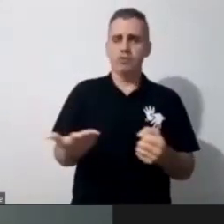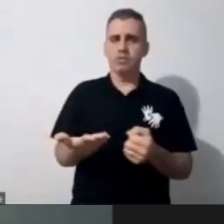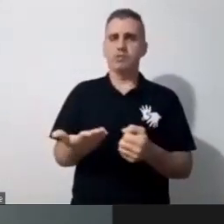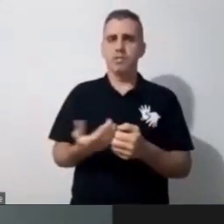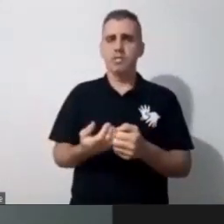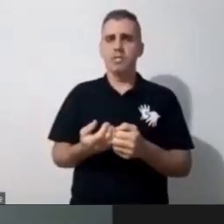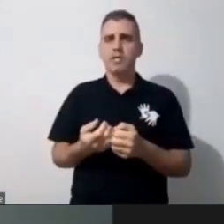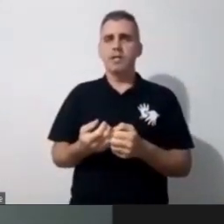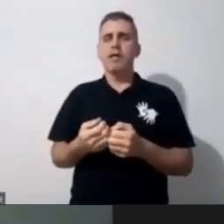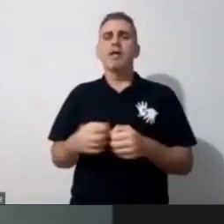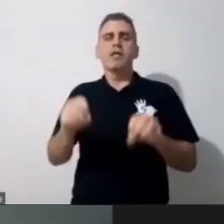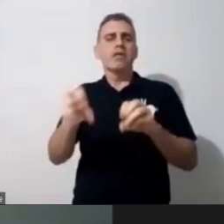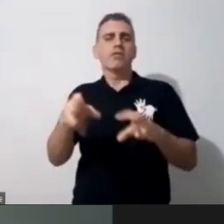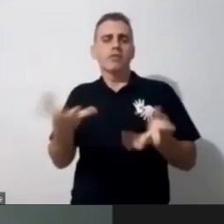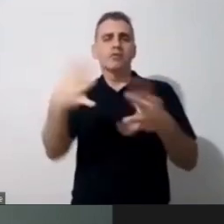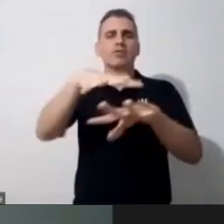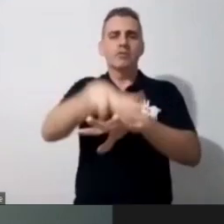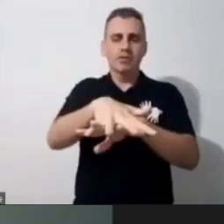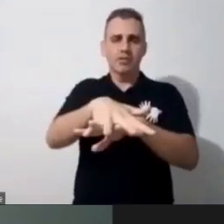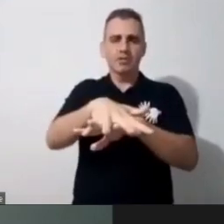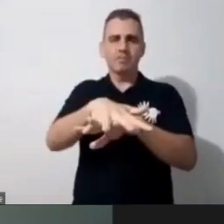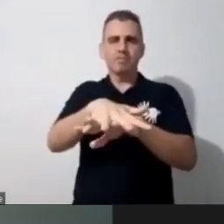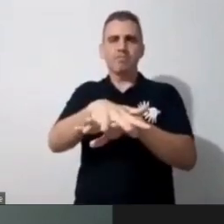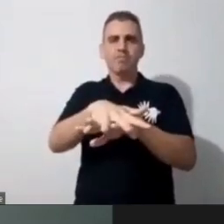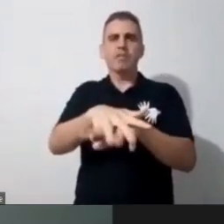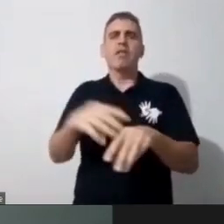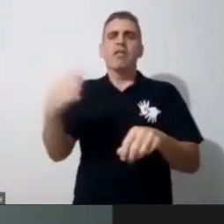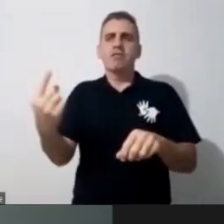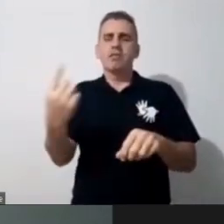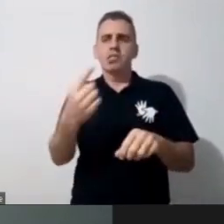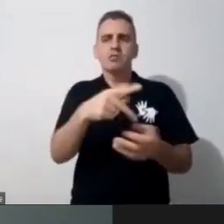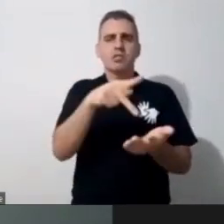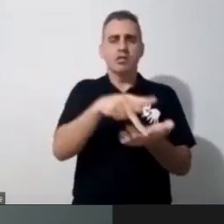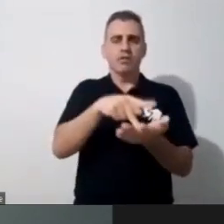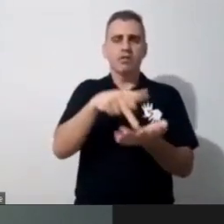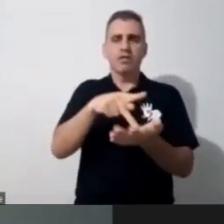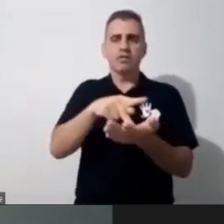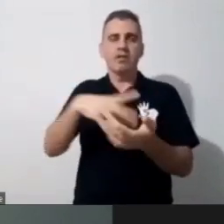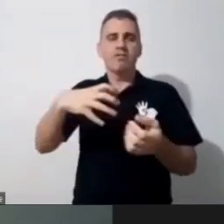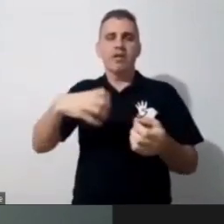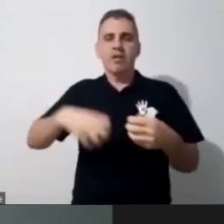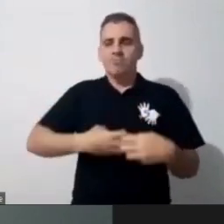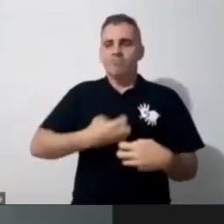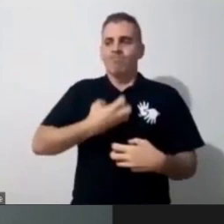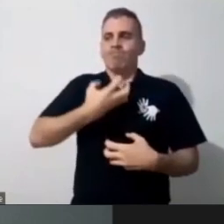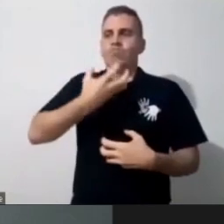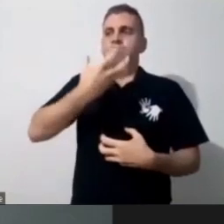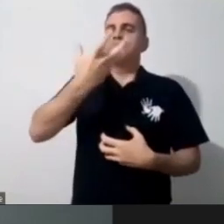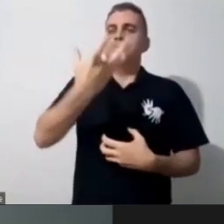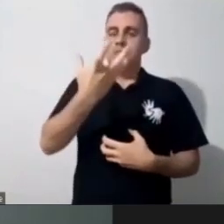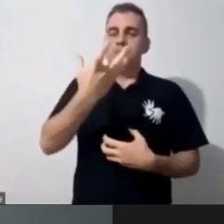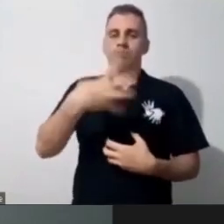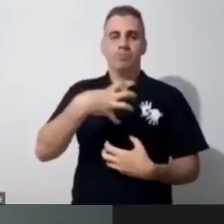pra mim, cada vez mais, né, é algo que vem de dentro, como diz a Deise, assim, mas não é